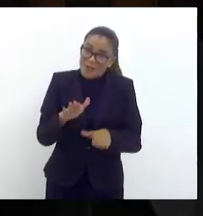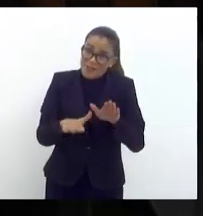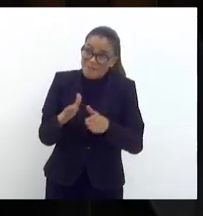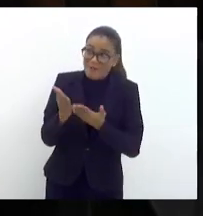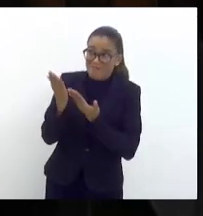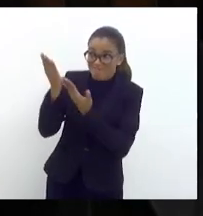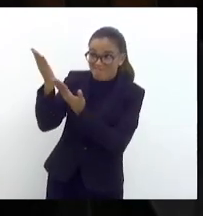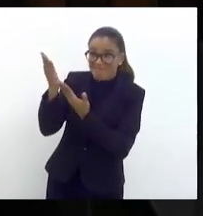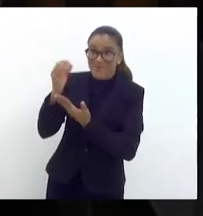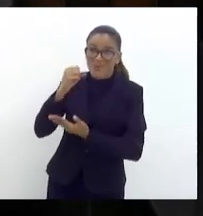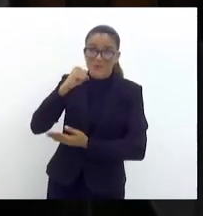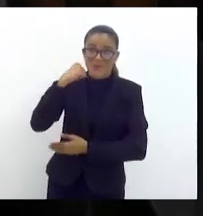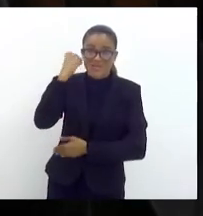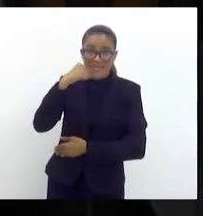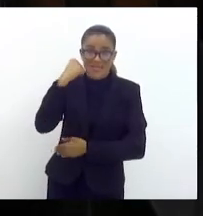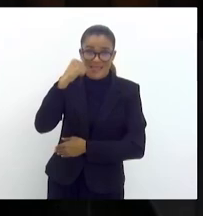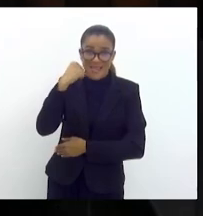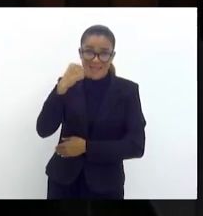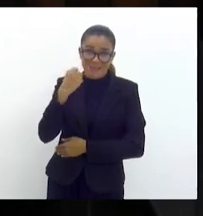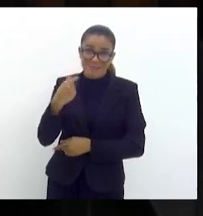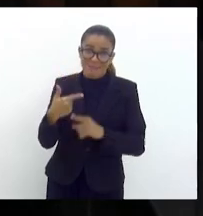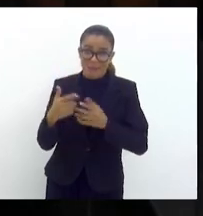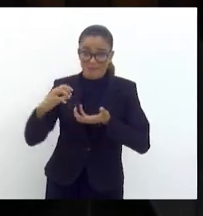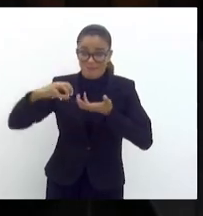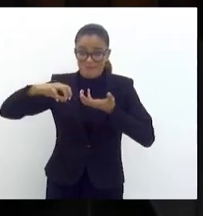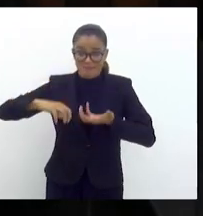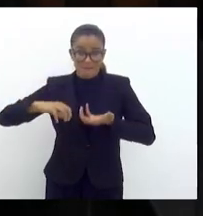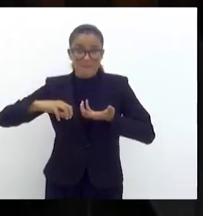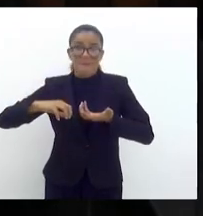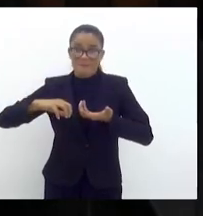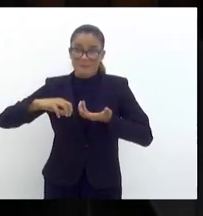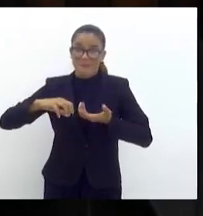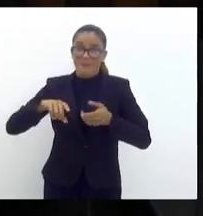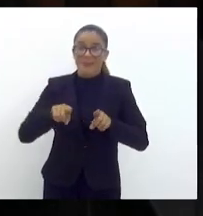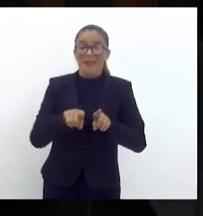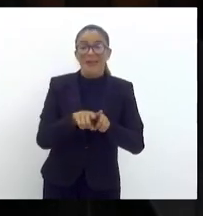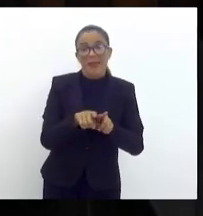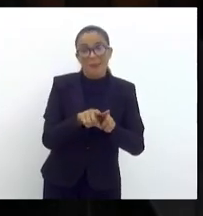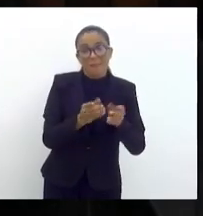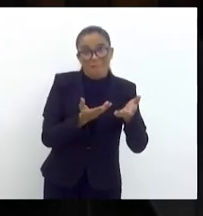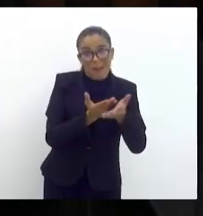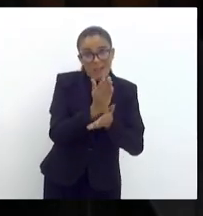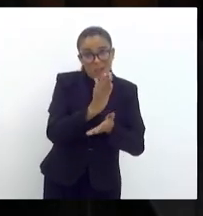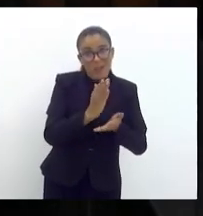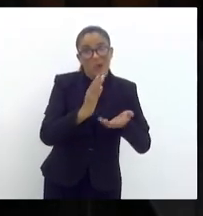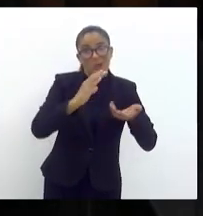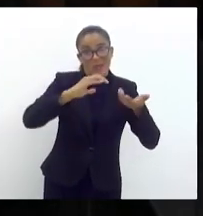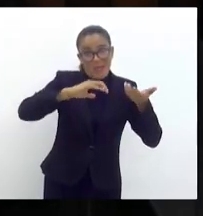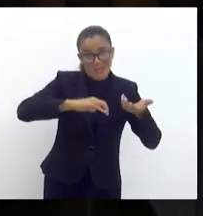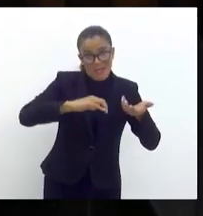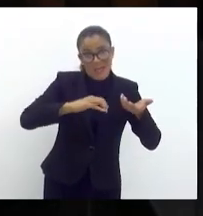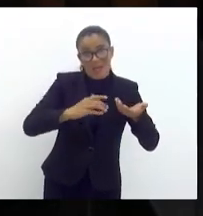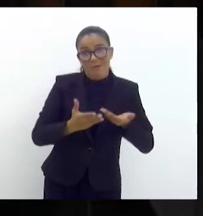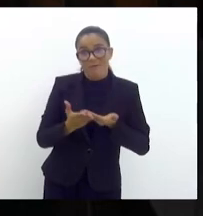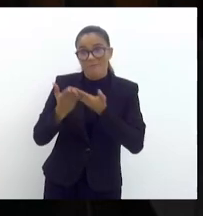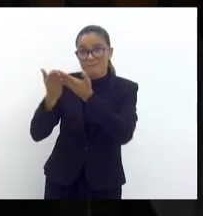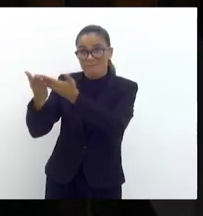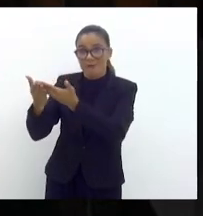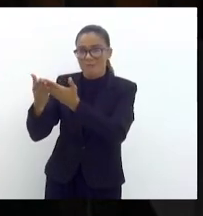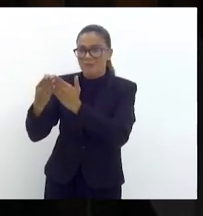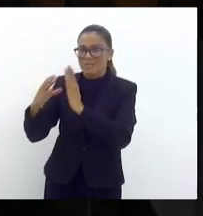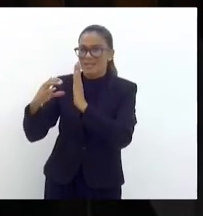Senado, do Congresso Nacional, são duas casas legislativas. Passa na Câmara, vai para o Senado. Se o Senado